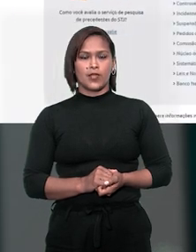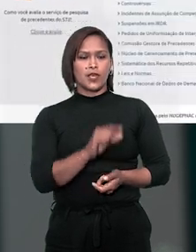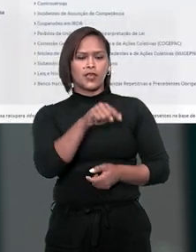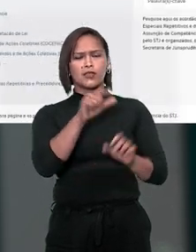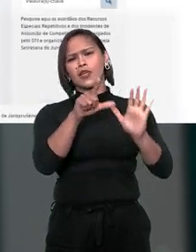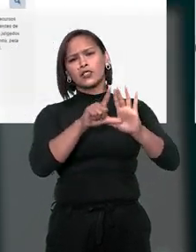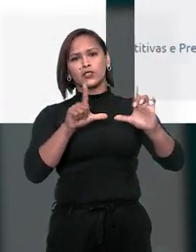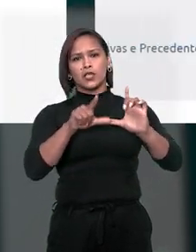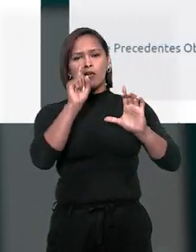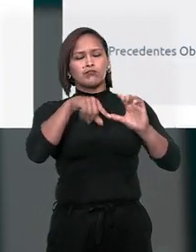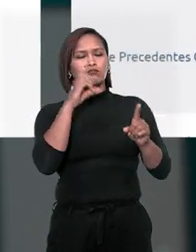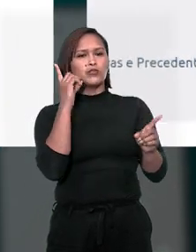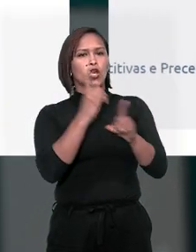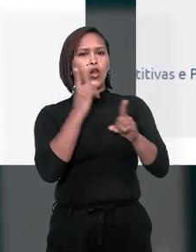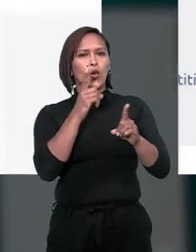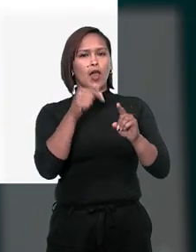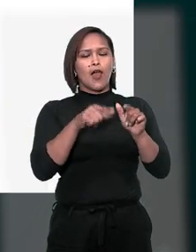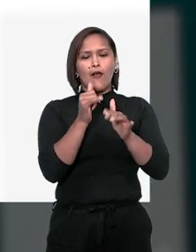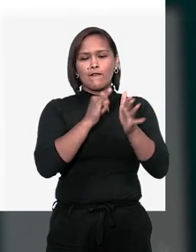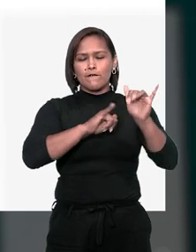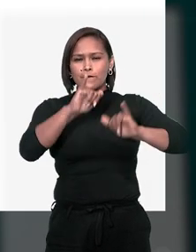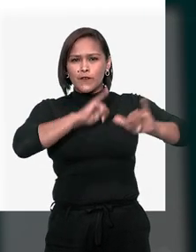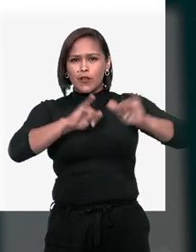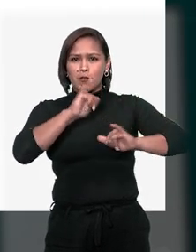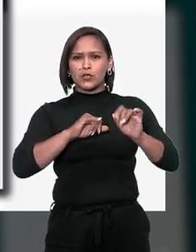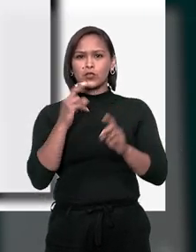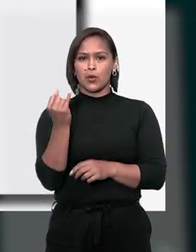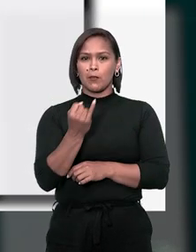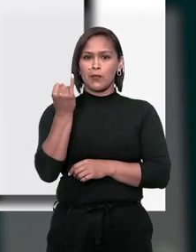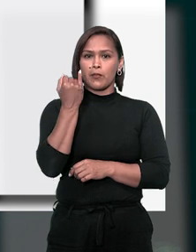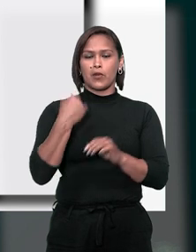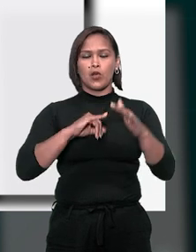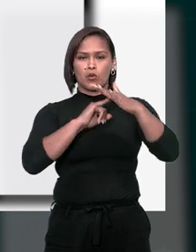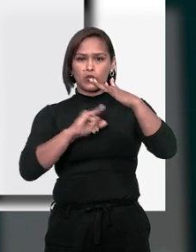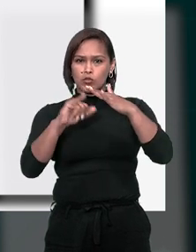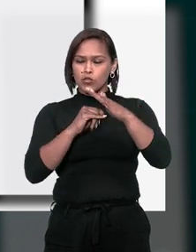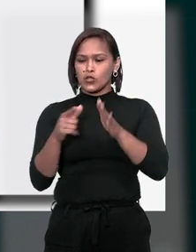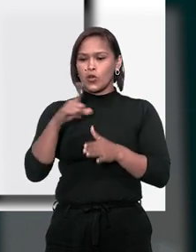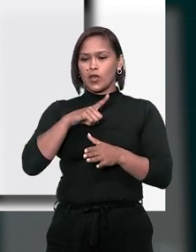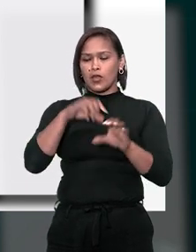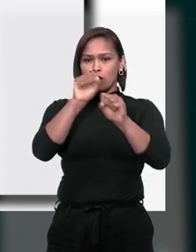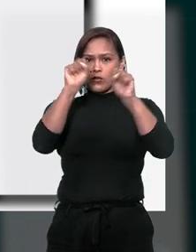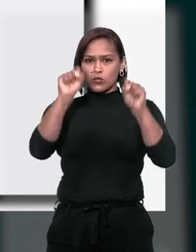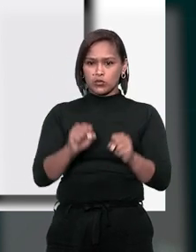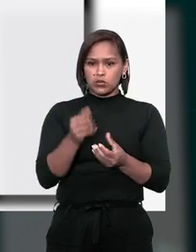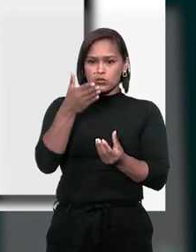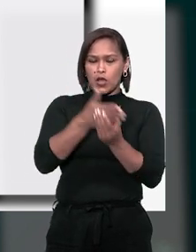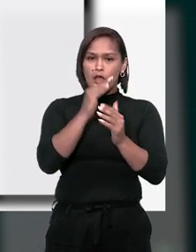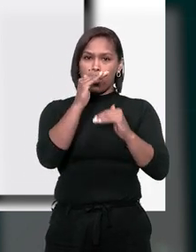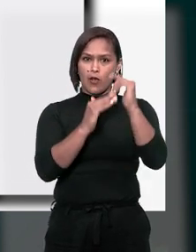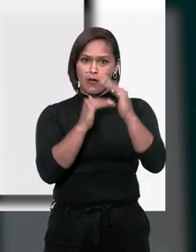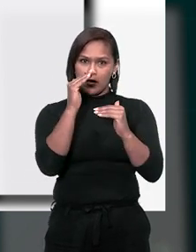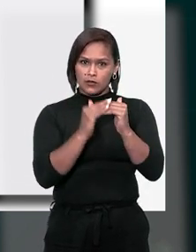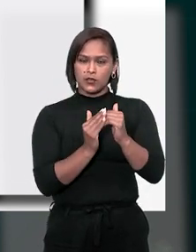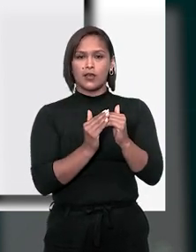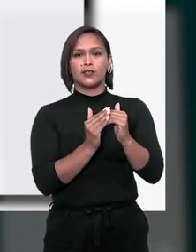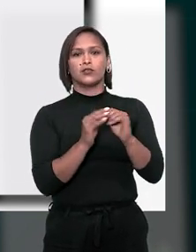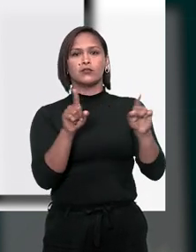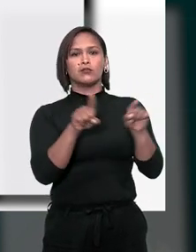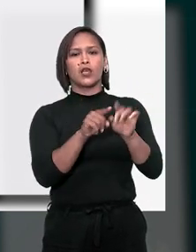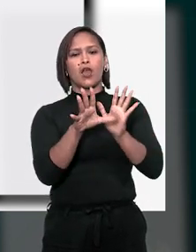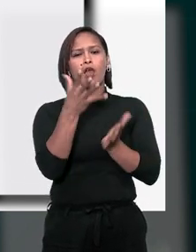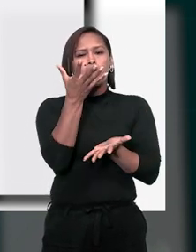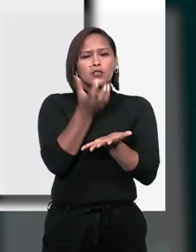Neste campo, você encontra informações sobre temas importantes. os institutos que compõem o sistema de precedentes qualificados,